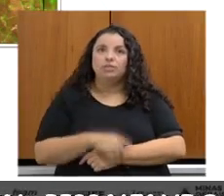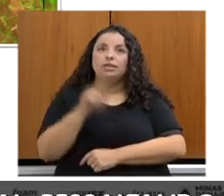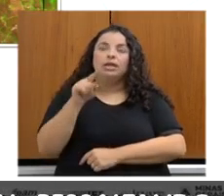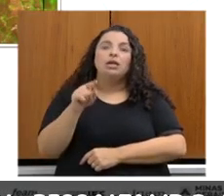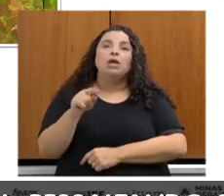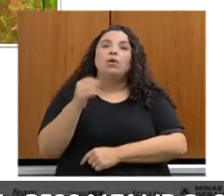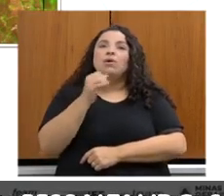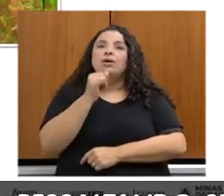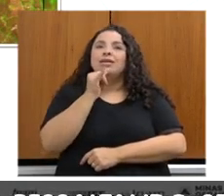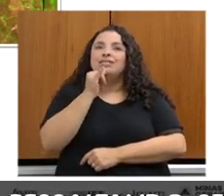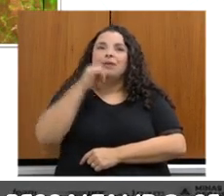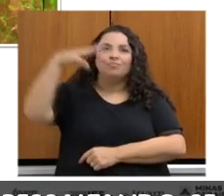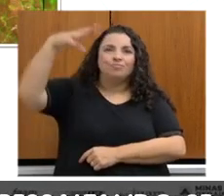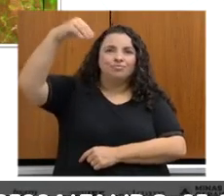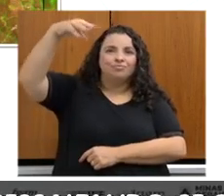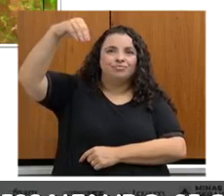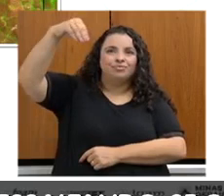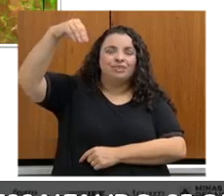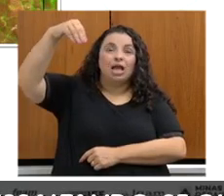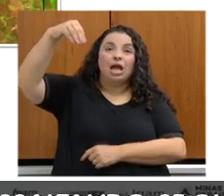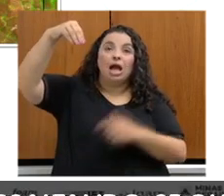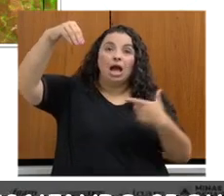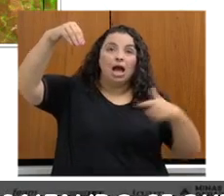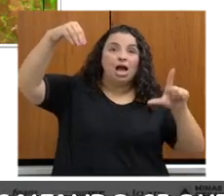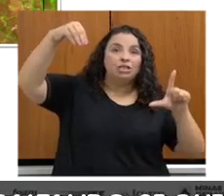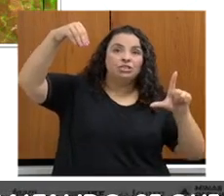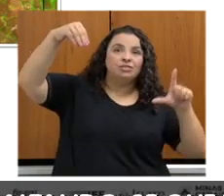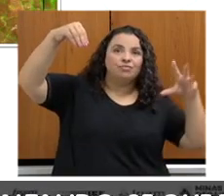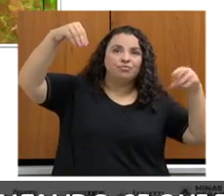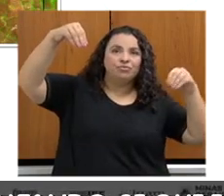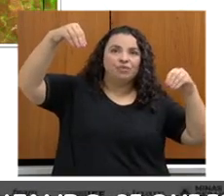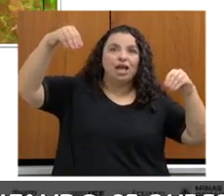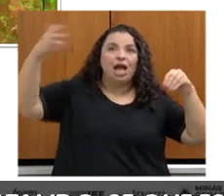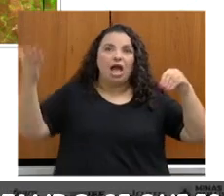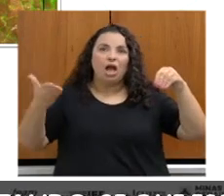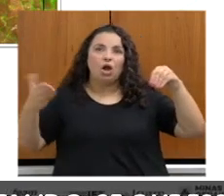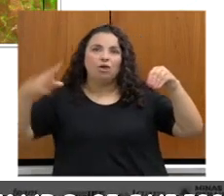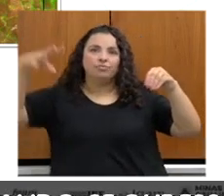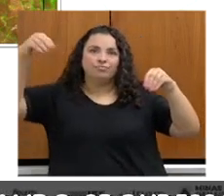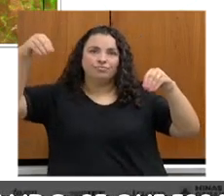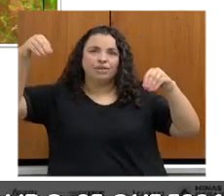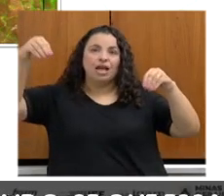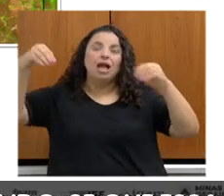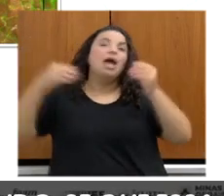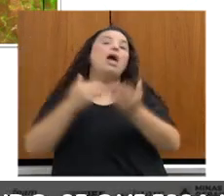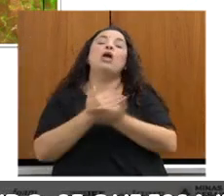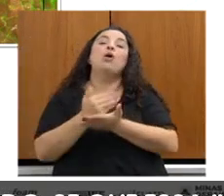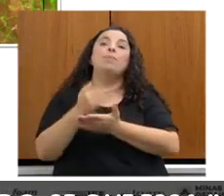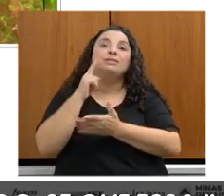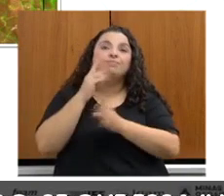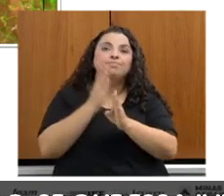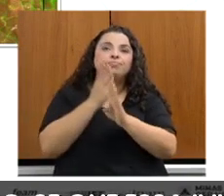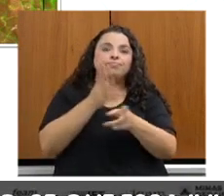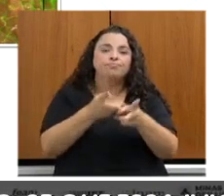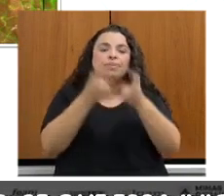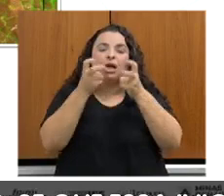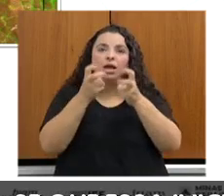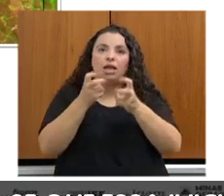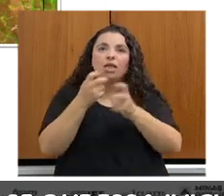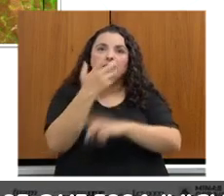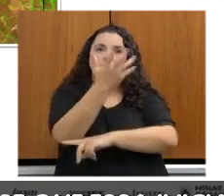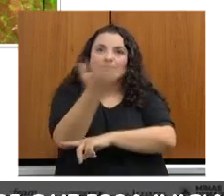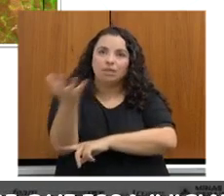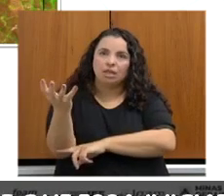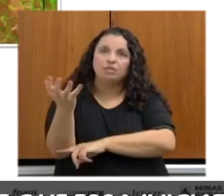uma imagem com data anterior, uma imagem com data atual, nós começamos a detectar o desmatamento, a equipe trabalha essas informações no IEF